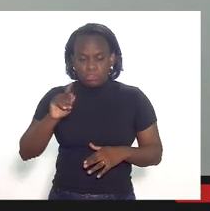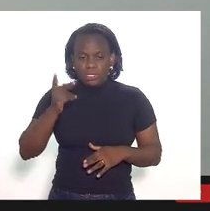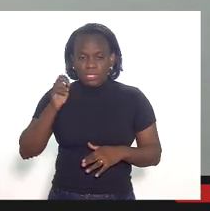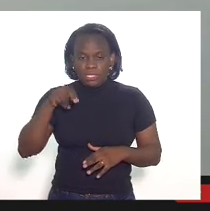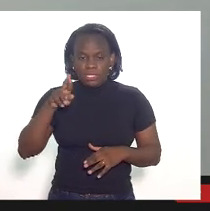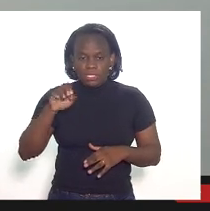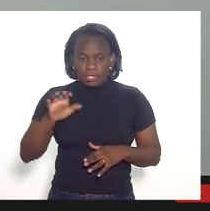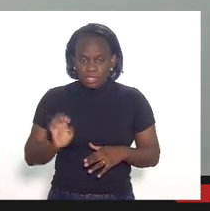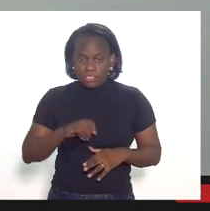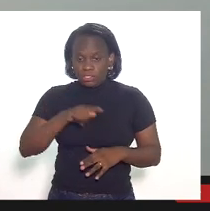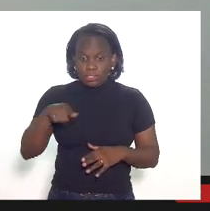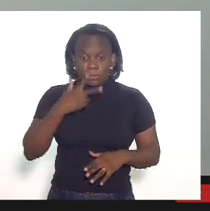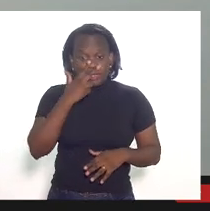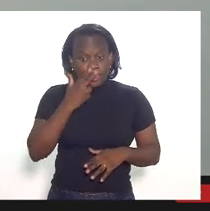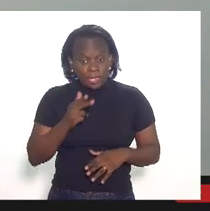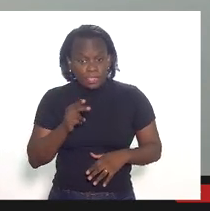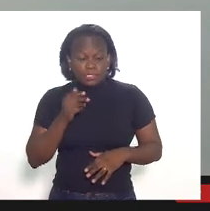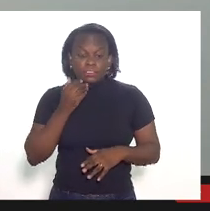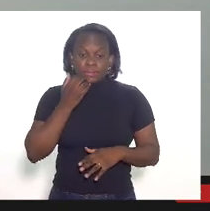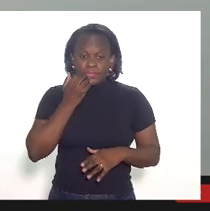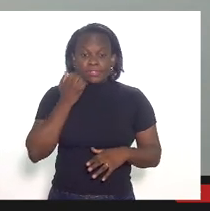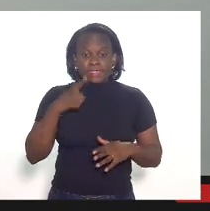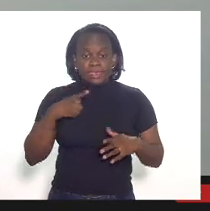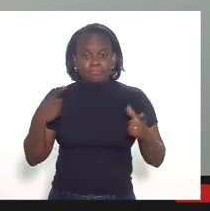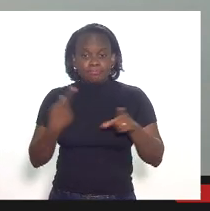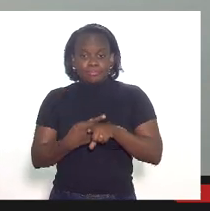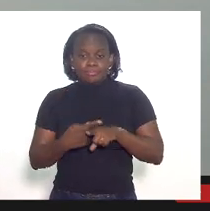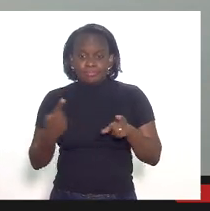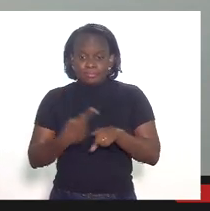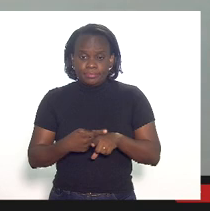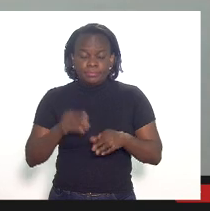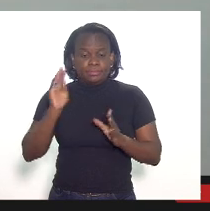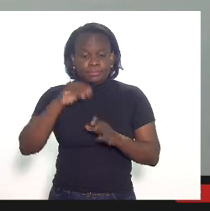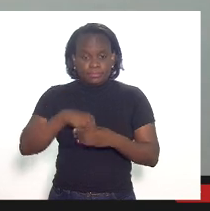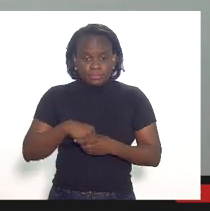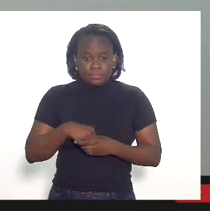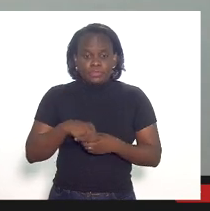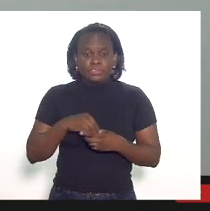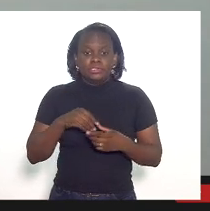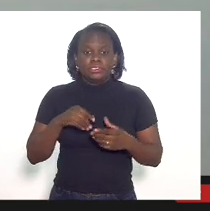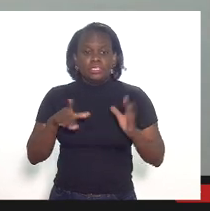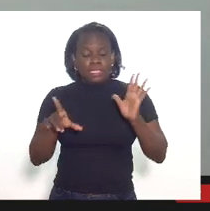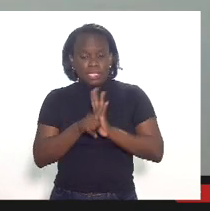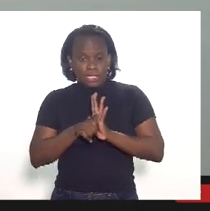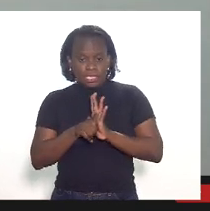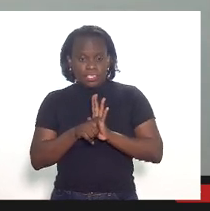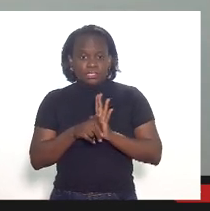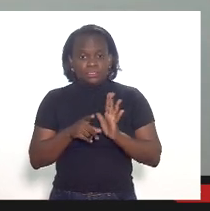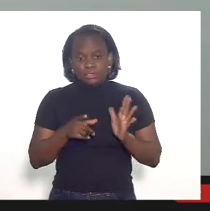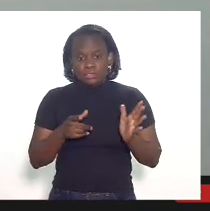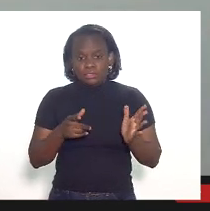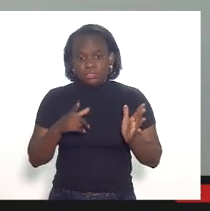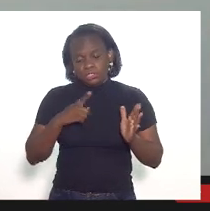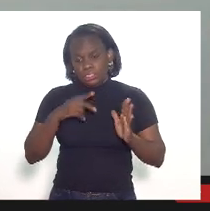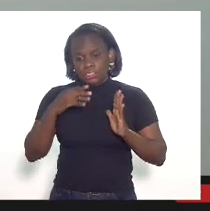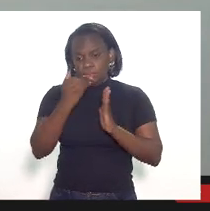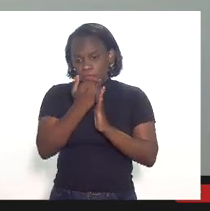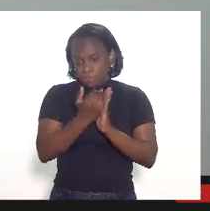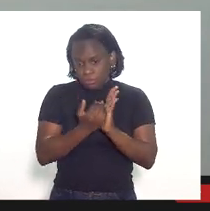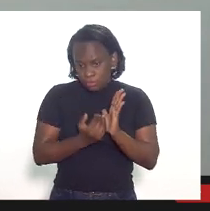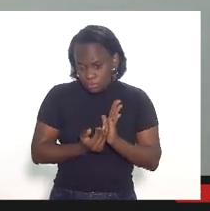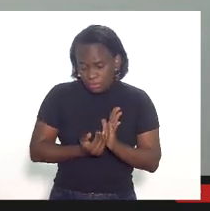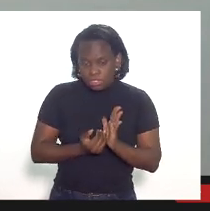aparentemente há muitas divergências entre os instrumentos vamos dizer assim legais que estabeleceram linhas